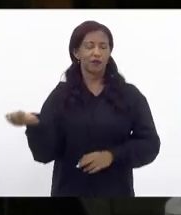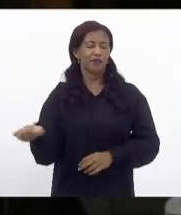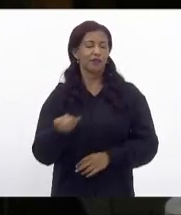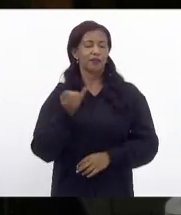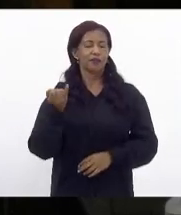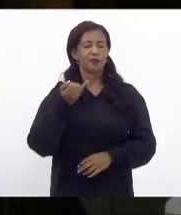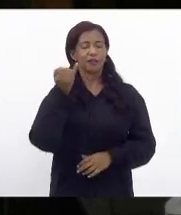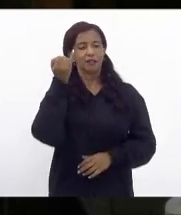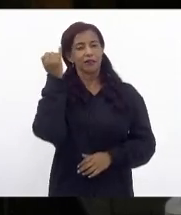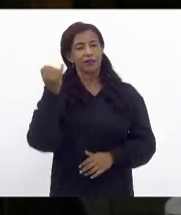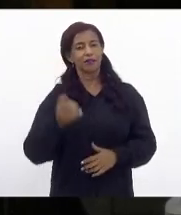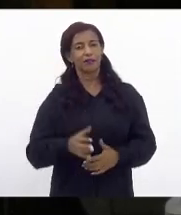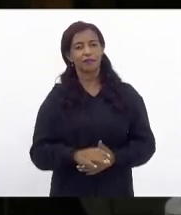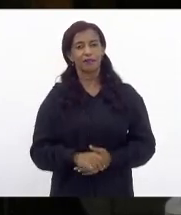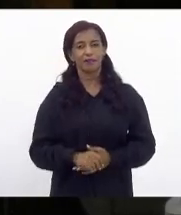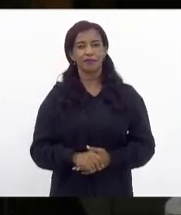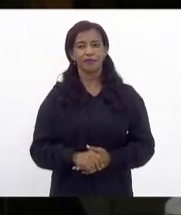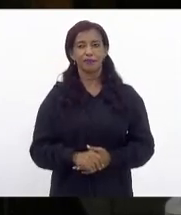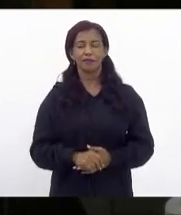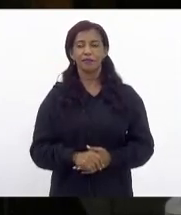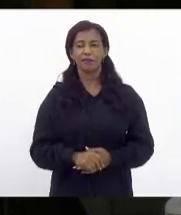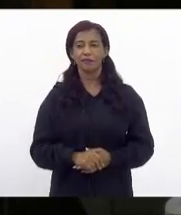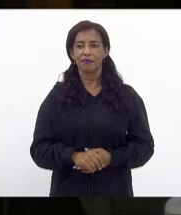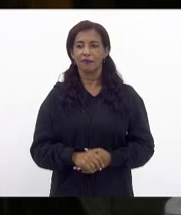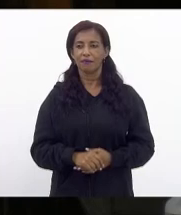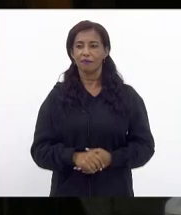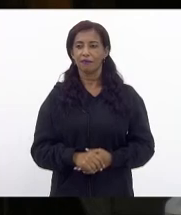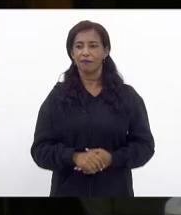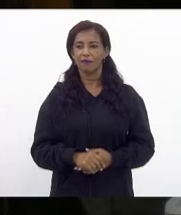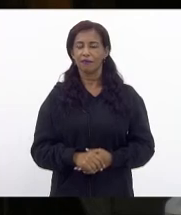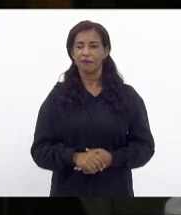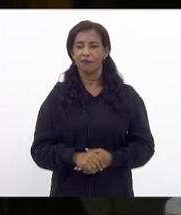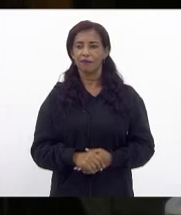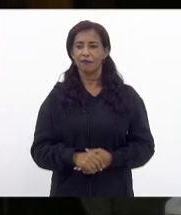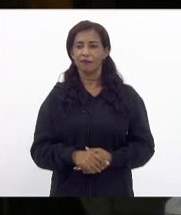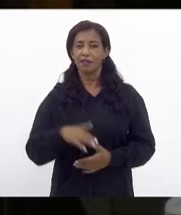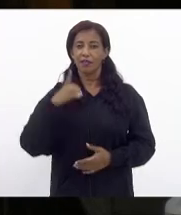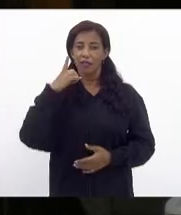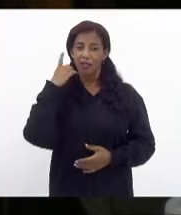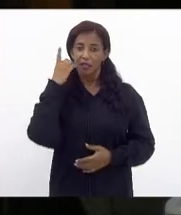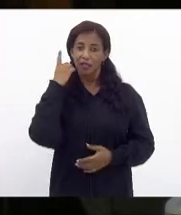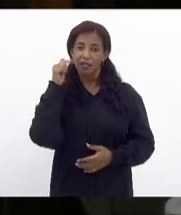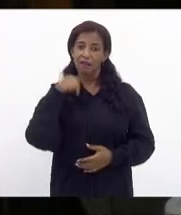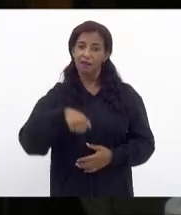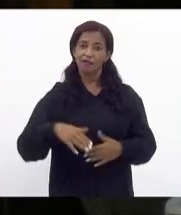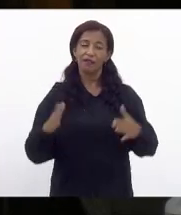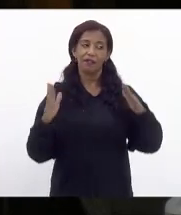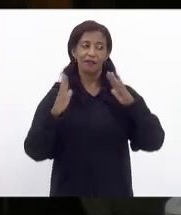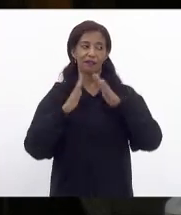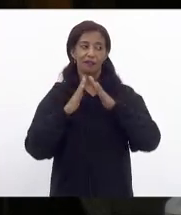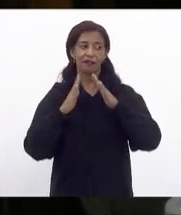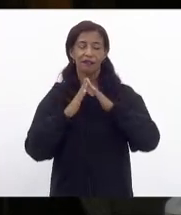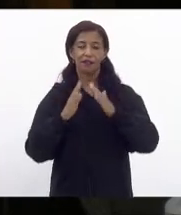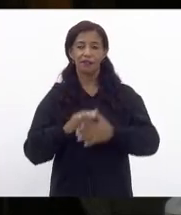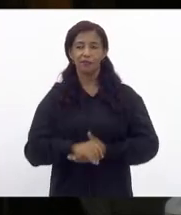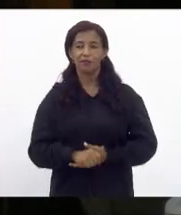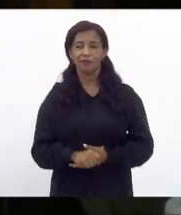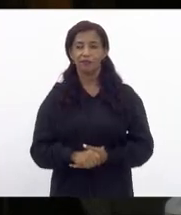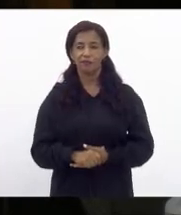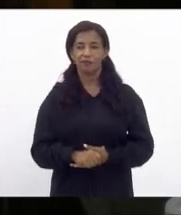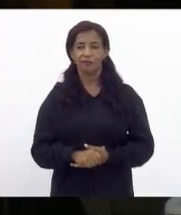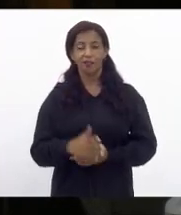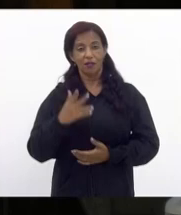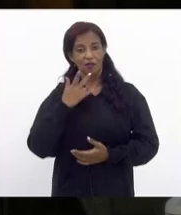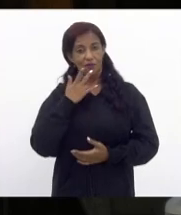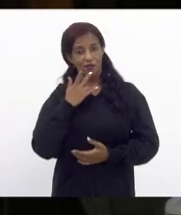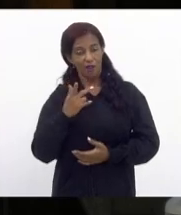projetos importantes das deputadas da casa cito por